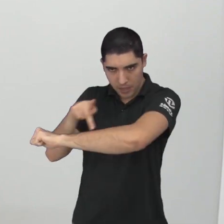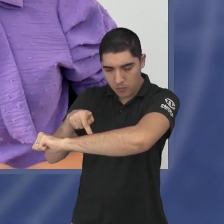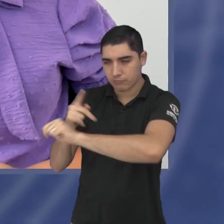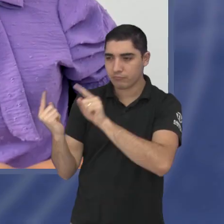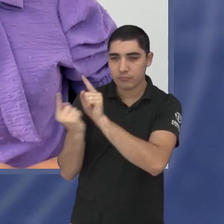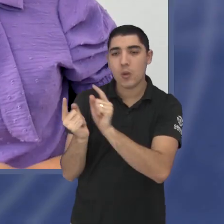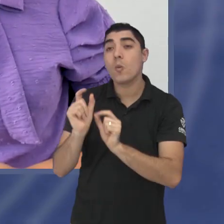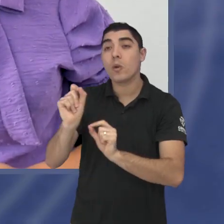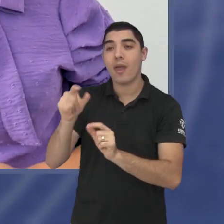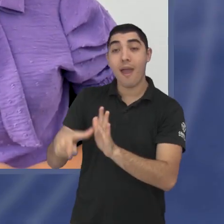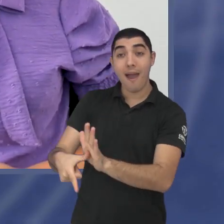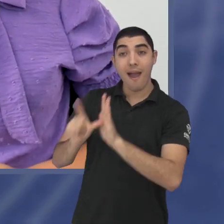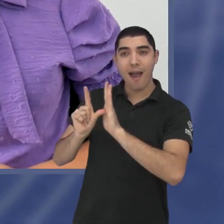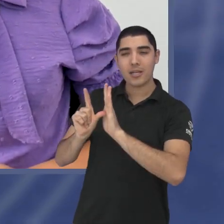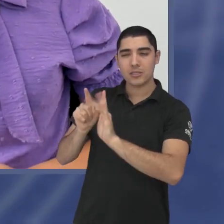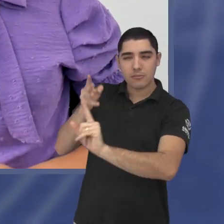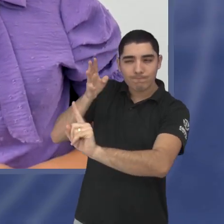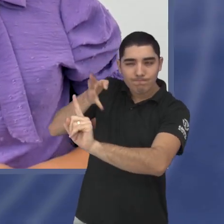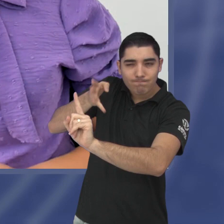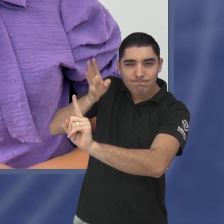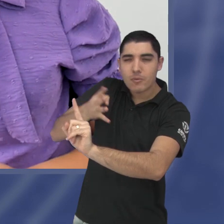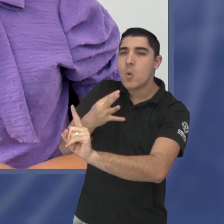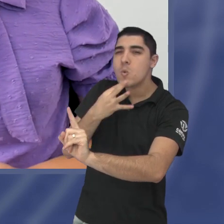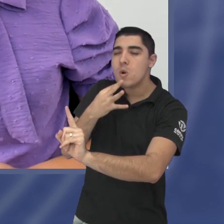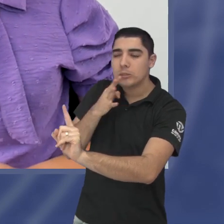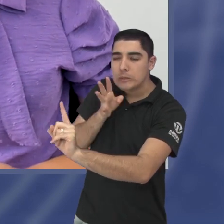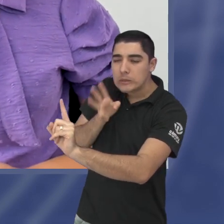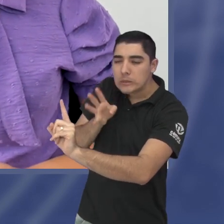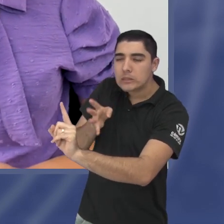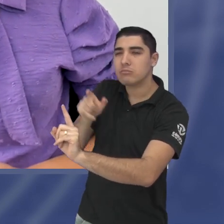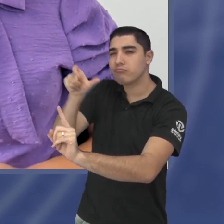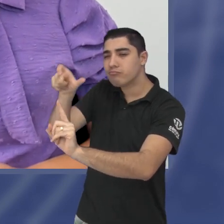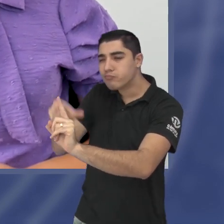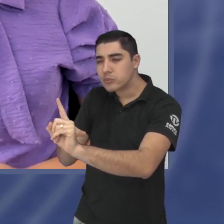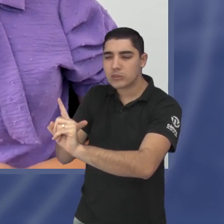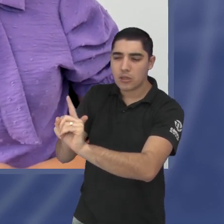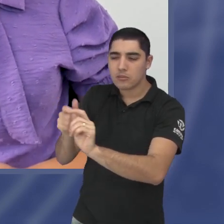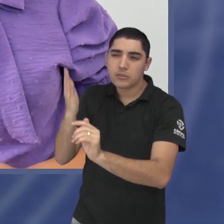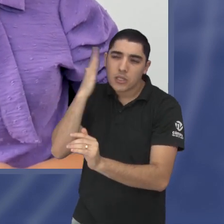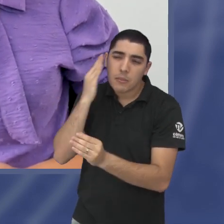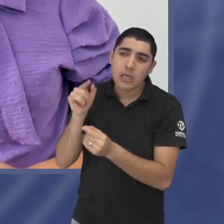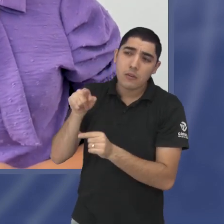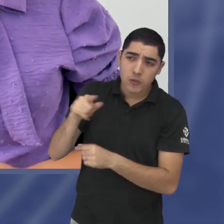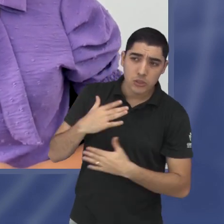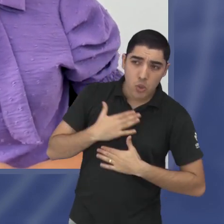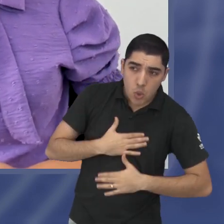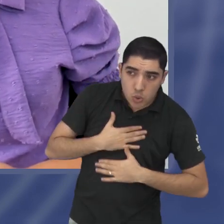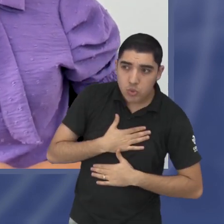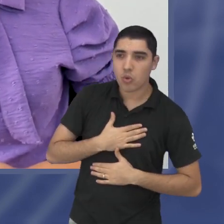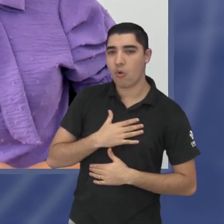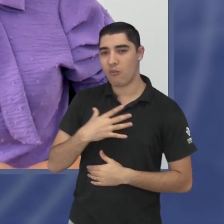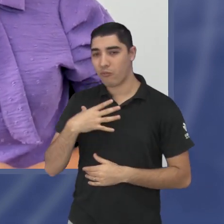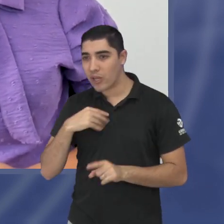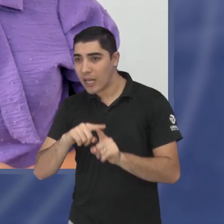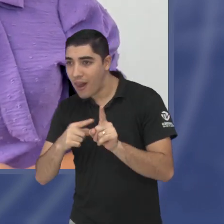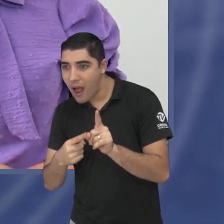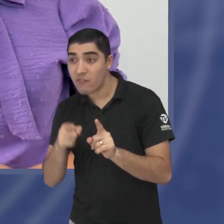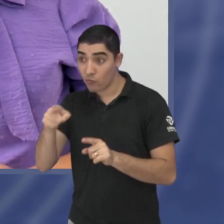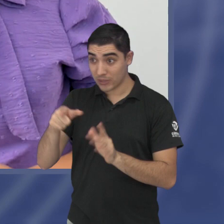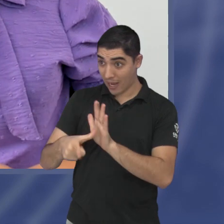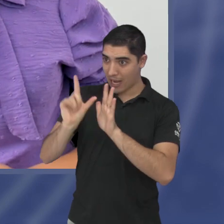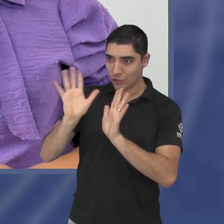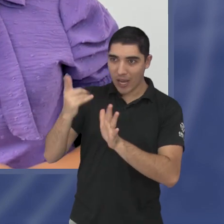a anamnese, de como foi a notícia, o recebimento da notícia, que teria um filho, se foi planejado ou não,